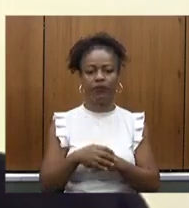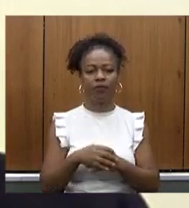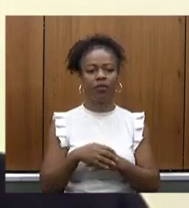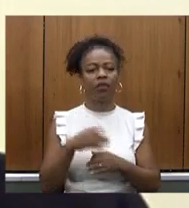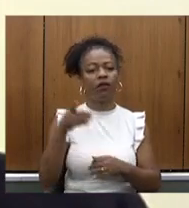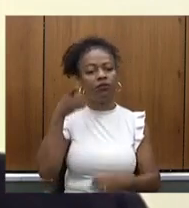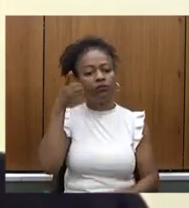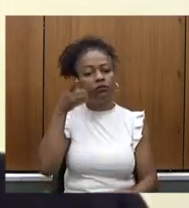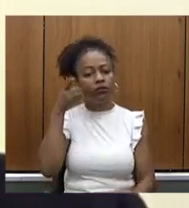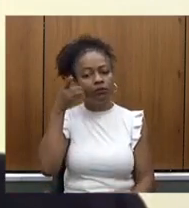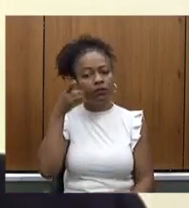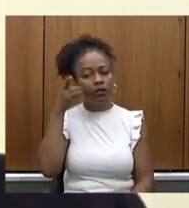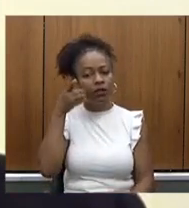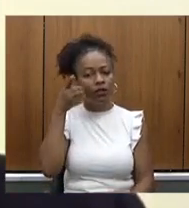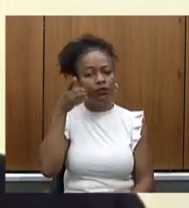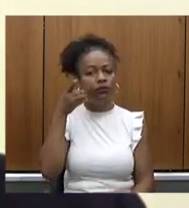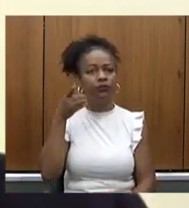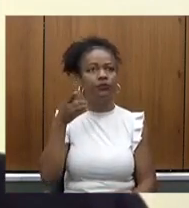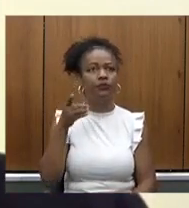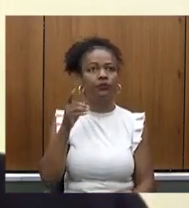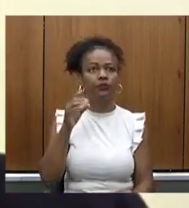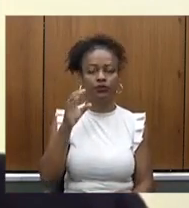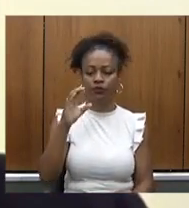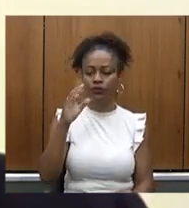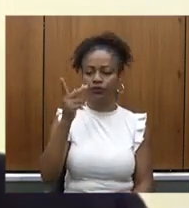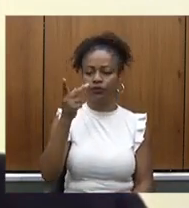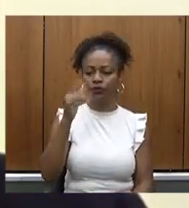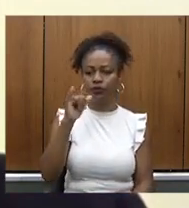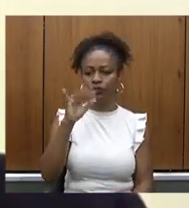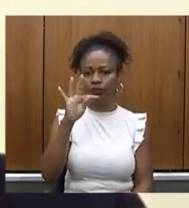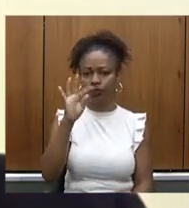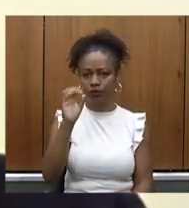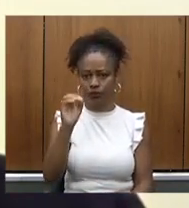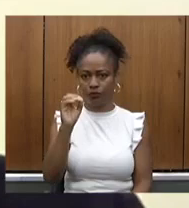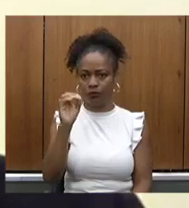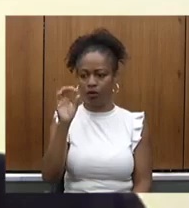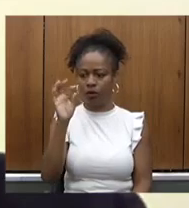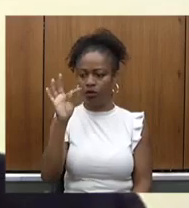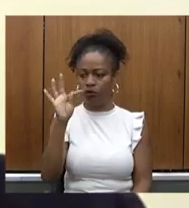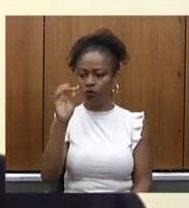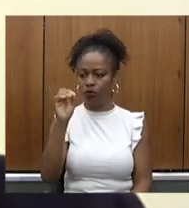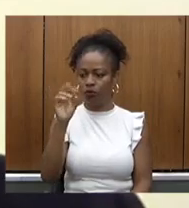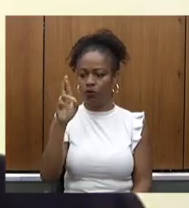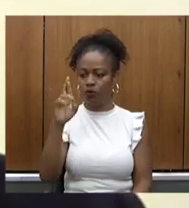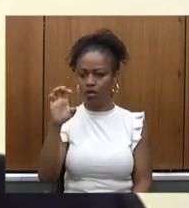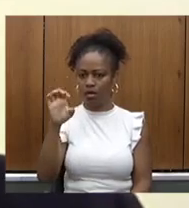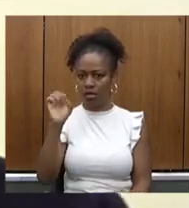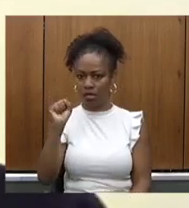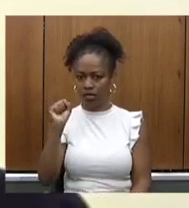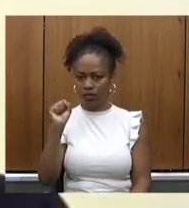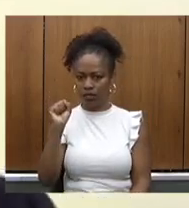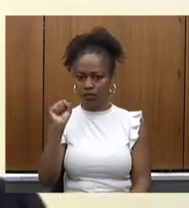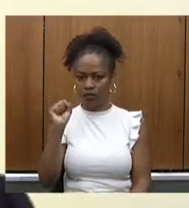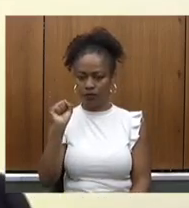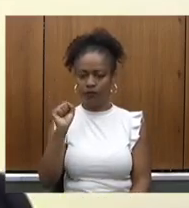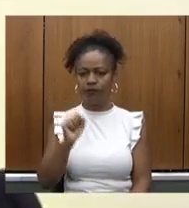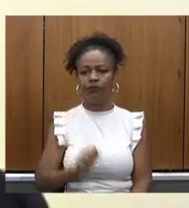Tito Torres pergunta se está em condição de fazer a sua fala ao secretário